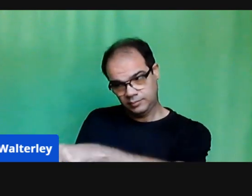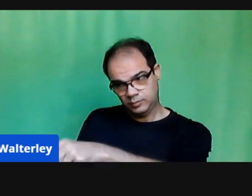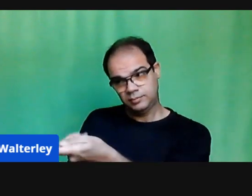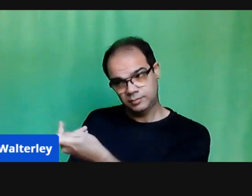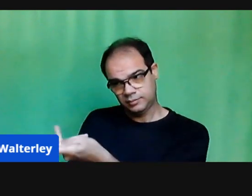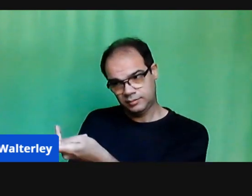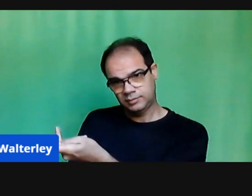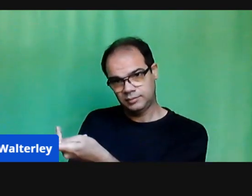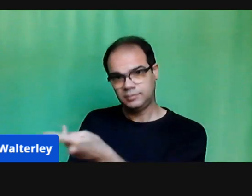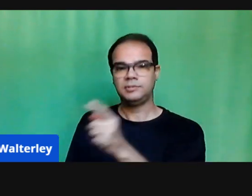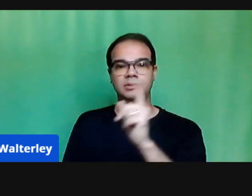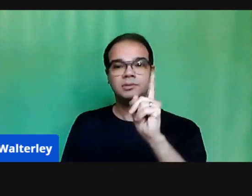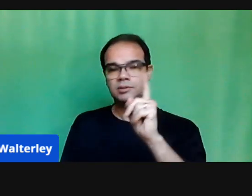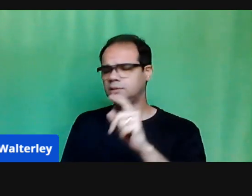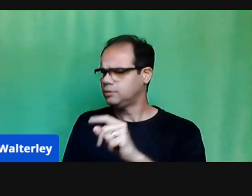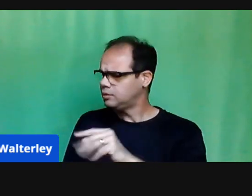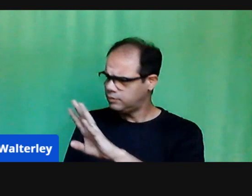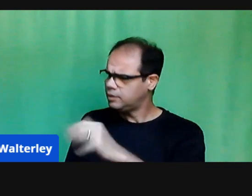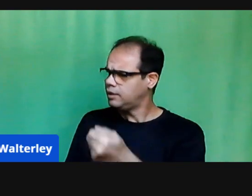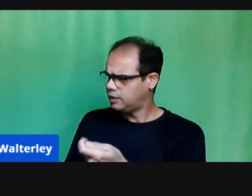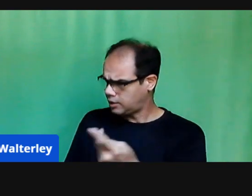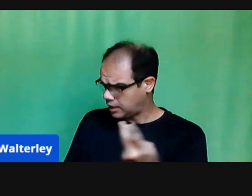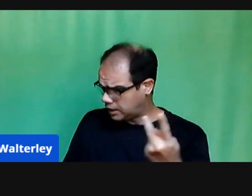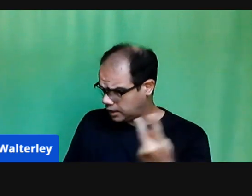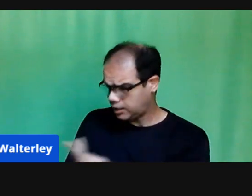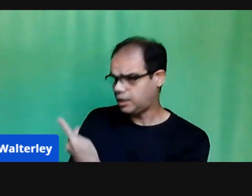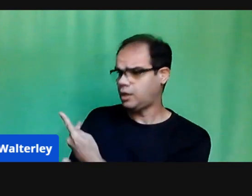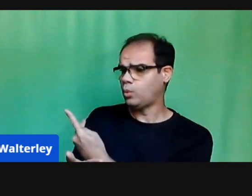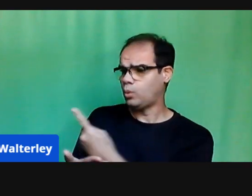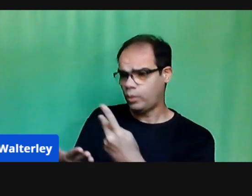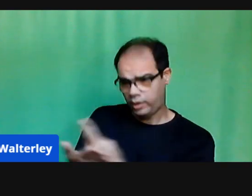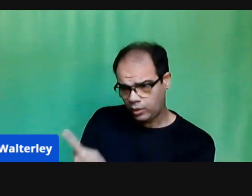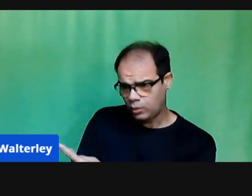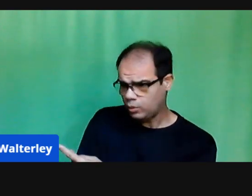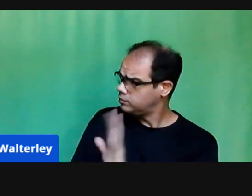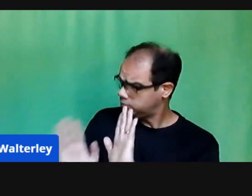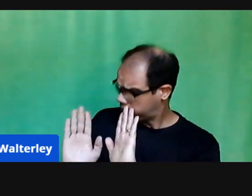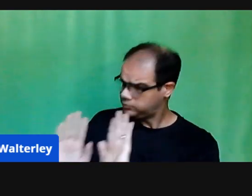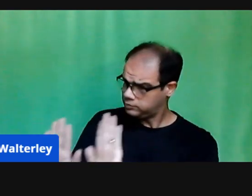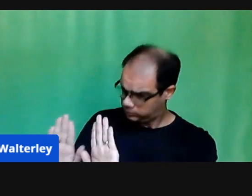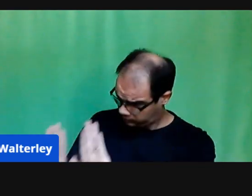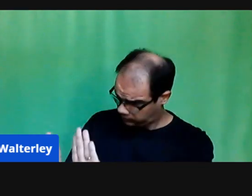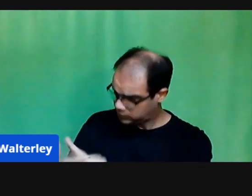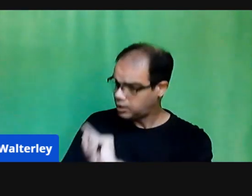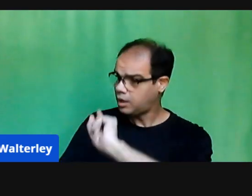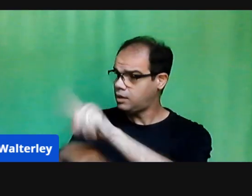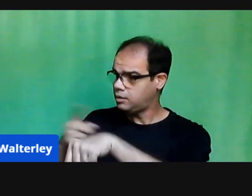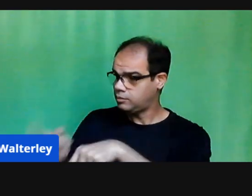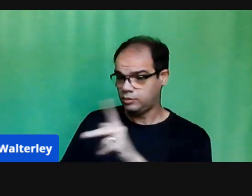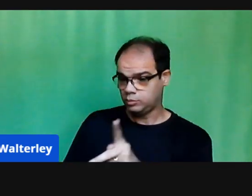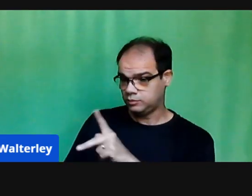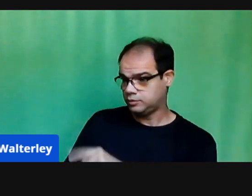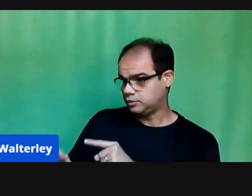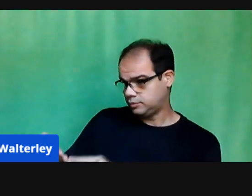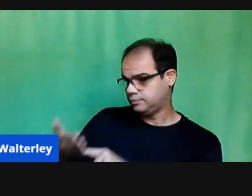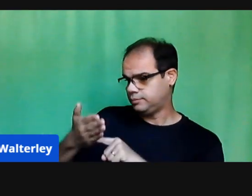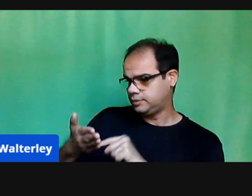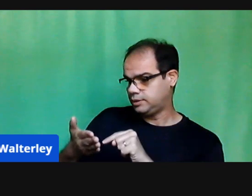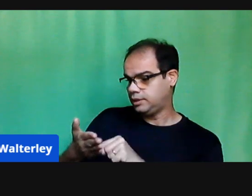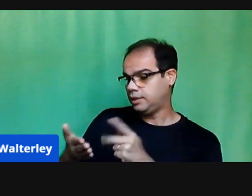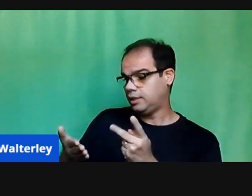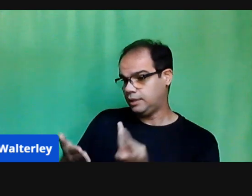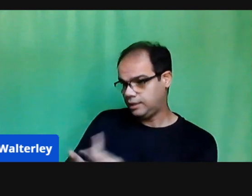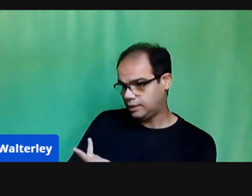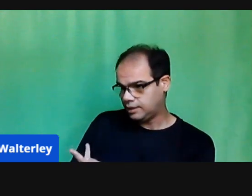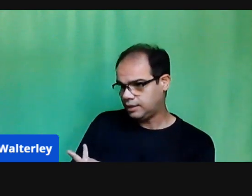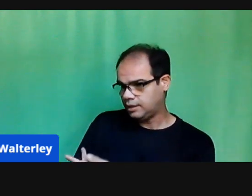com essas informações, aí nós temos um, pensando na avaliação formativa, que é o que a gente acha que é